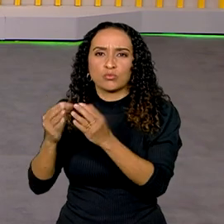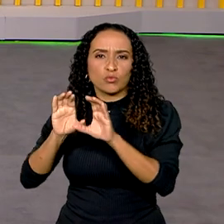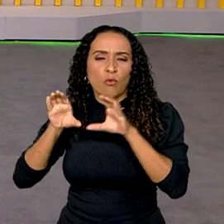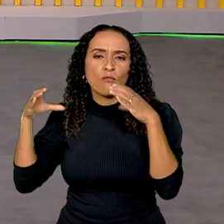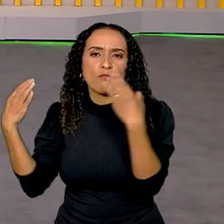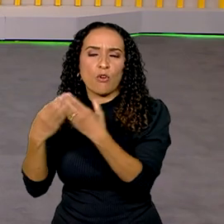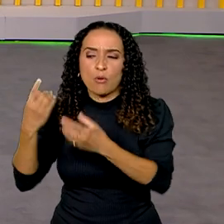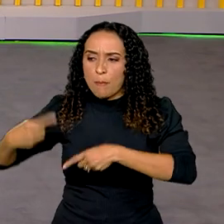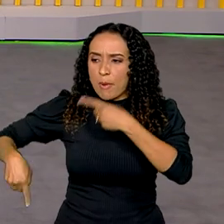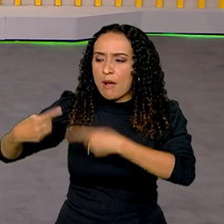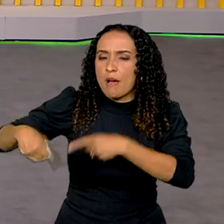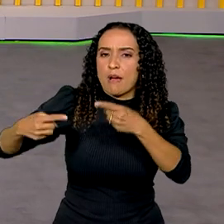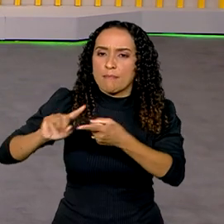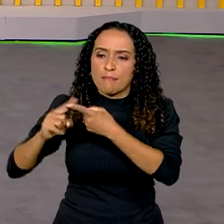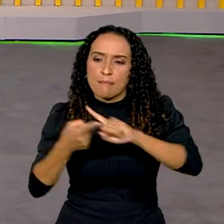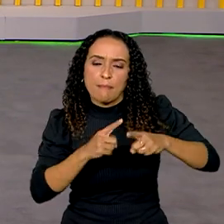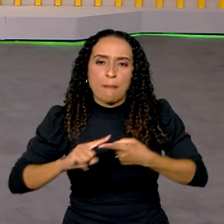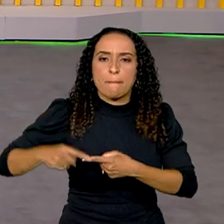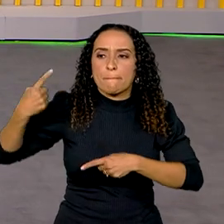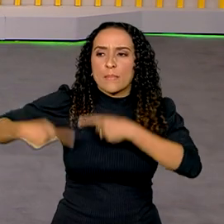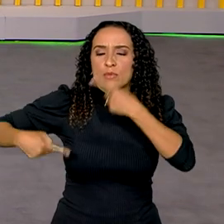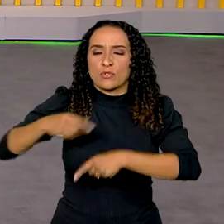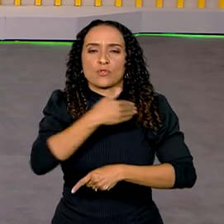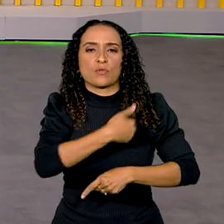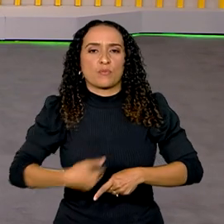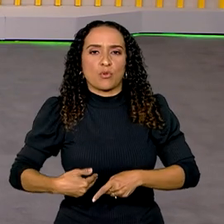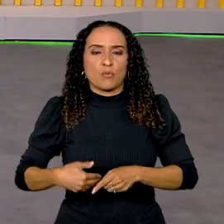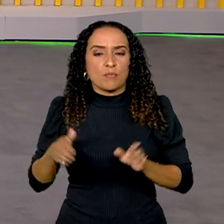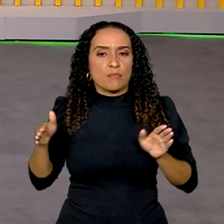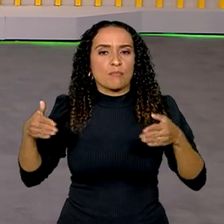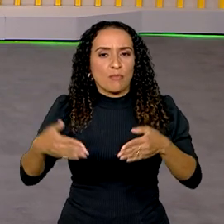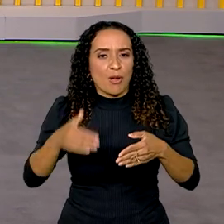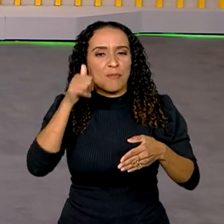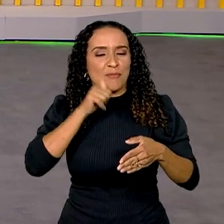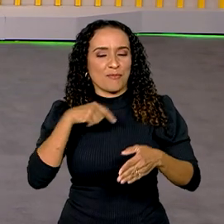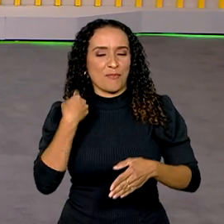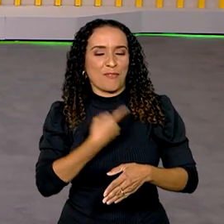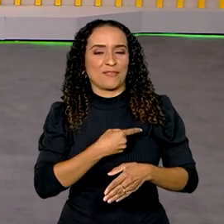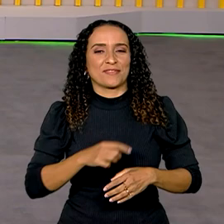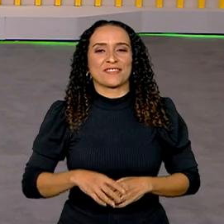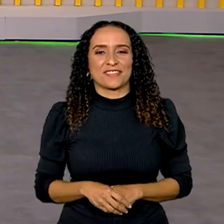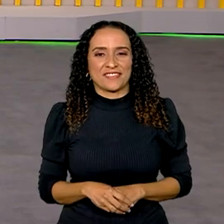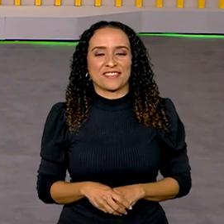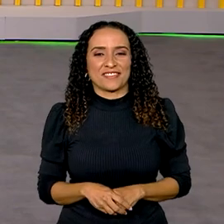o diálogo e debater políticas públicas destinadas a nós, mulheres.